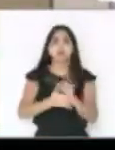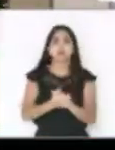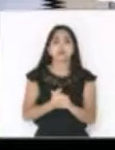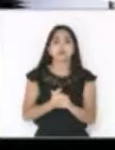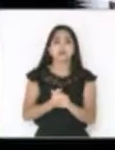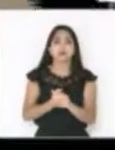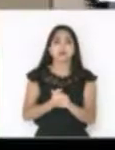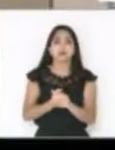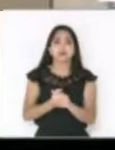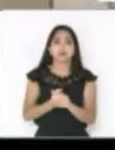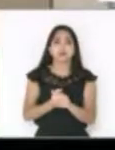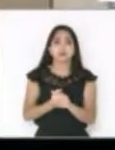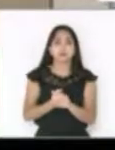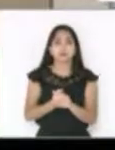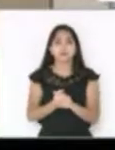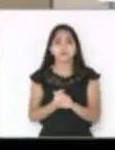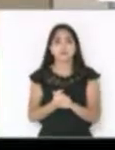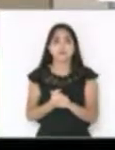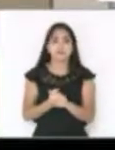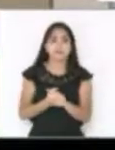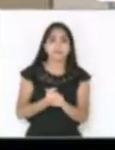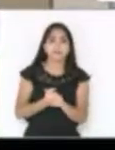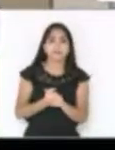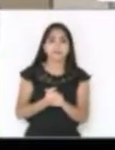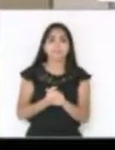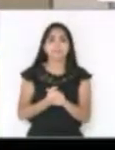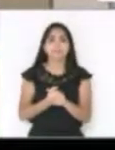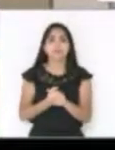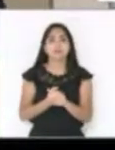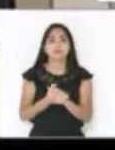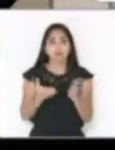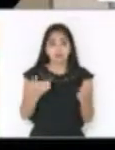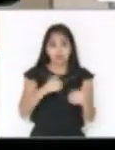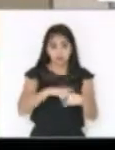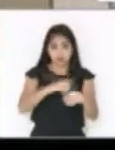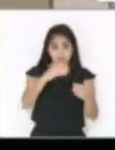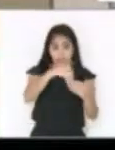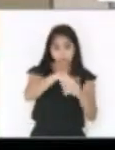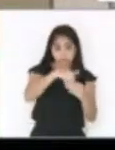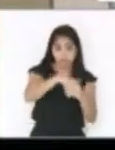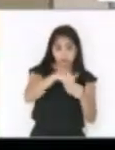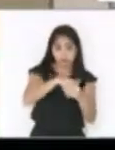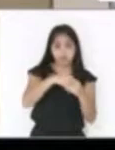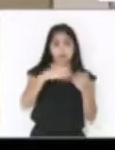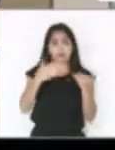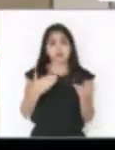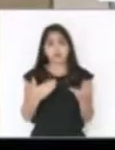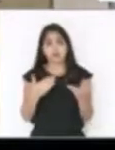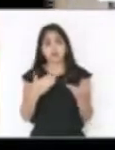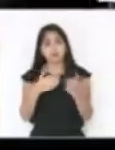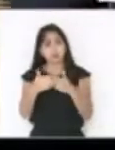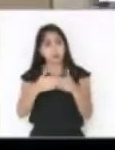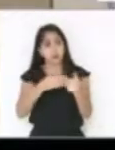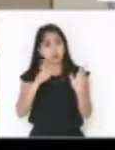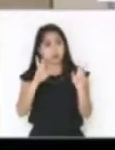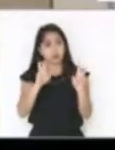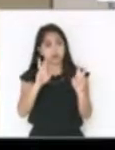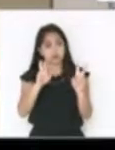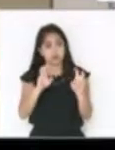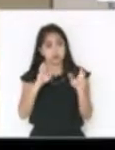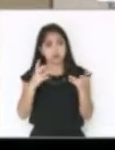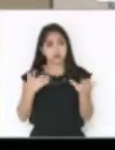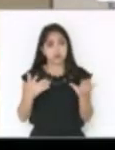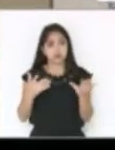Vamos fazer o seguinte, enquanto nós estiver votando o assunto de ordem de qualquer outro assunto,